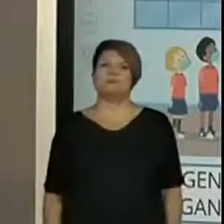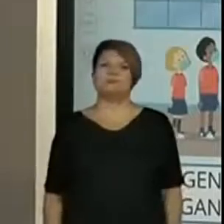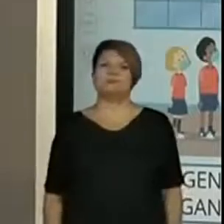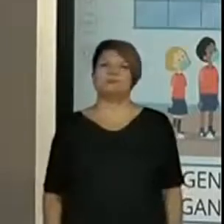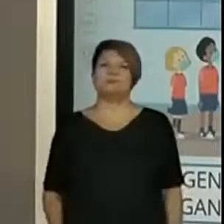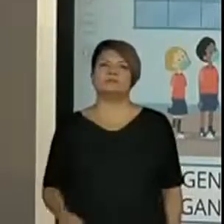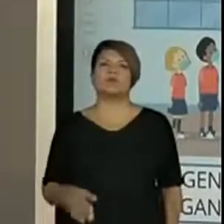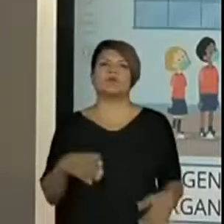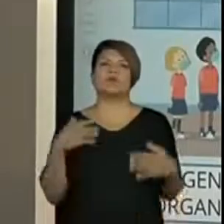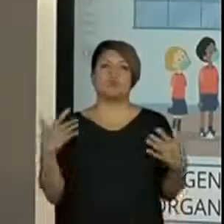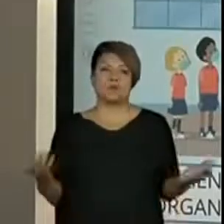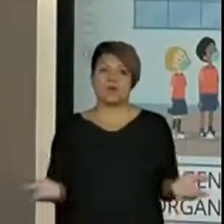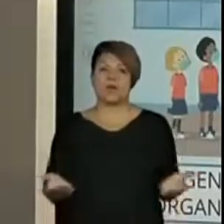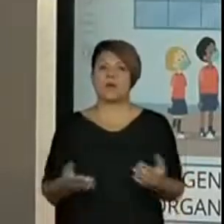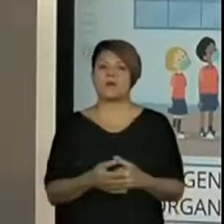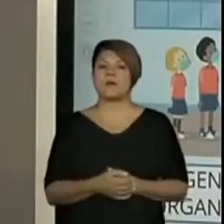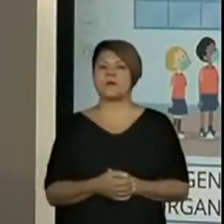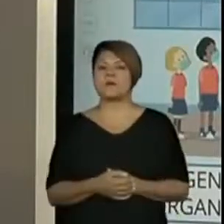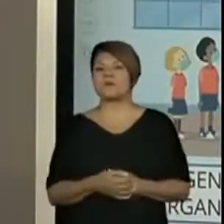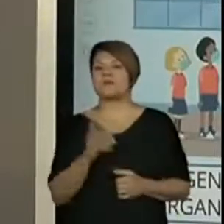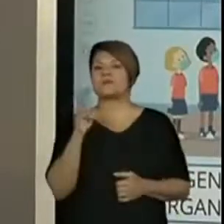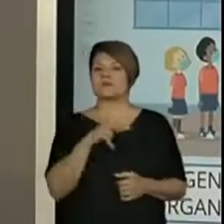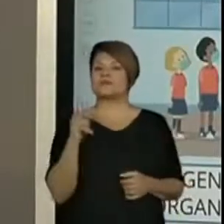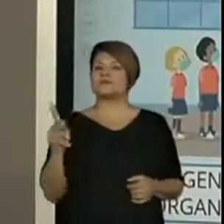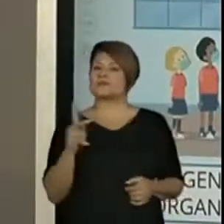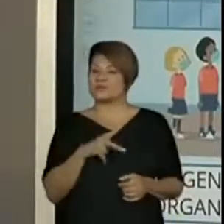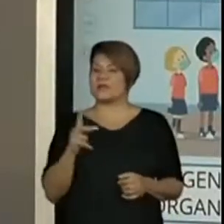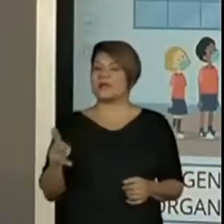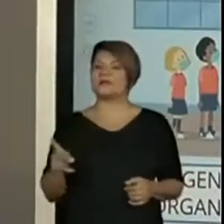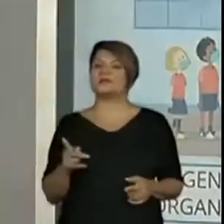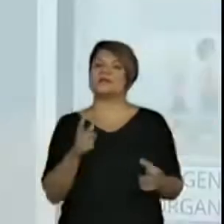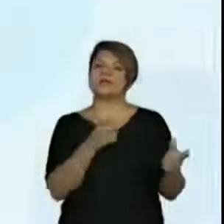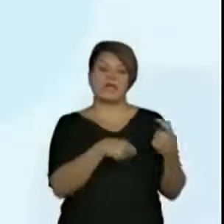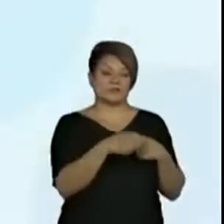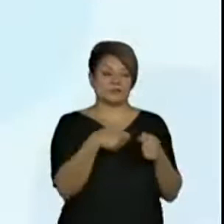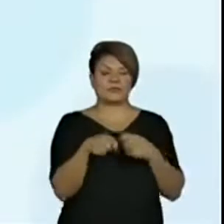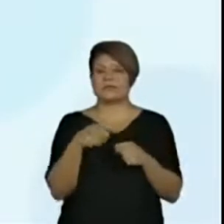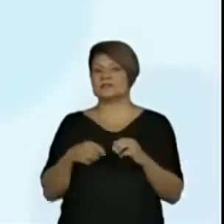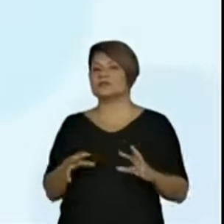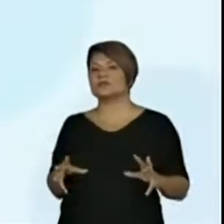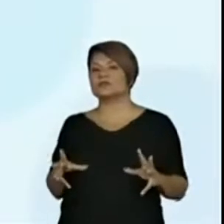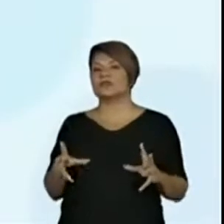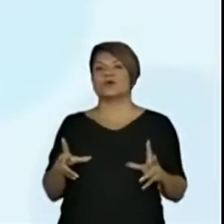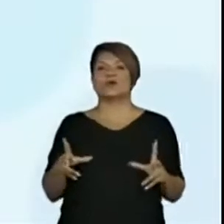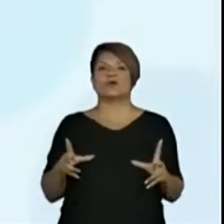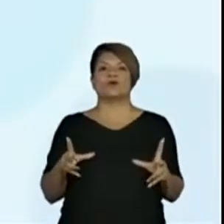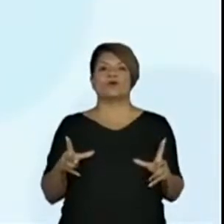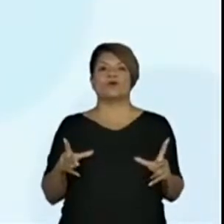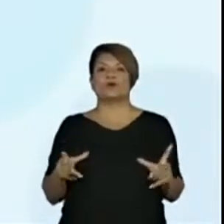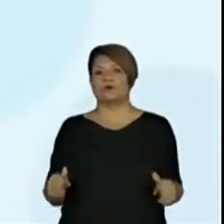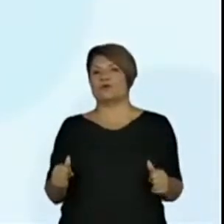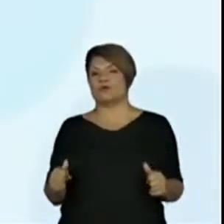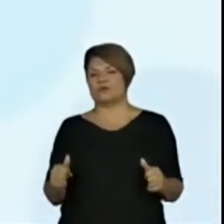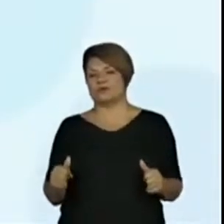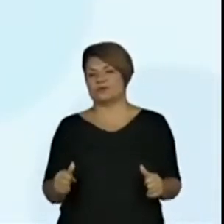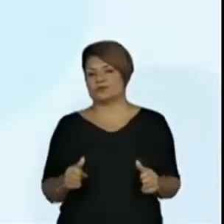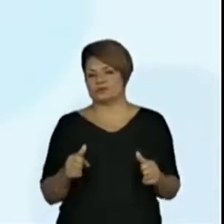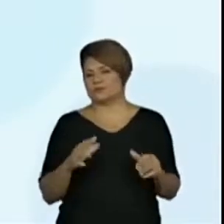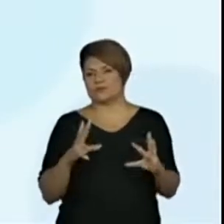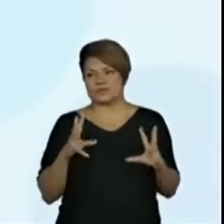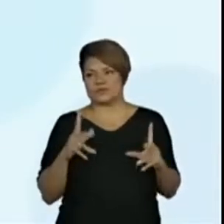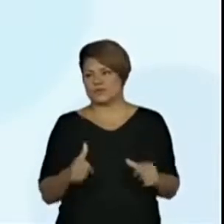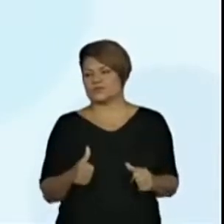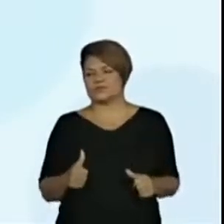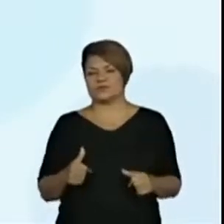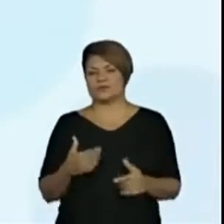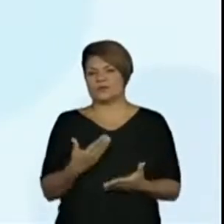profissional que administra todos os aspectos da escola? O agente de organização, a merendeira